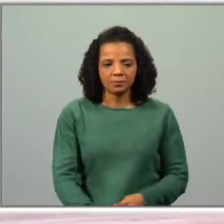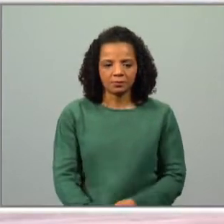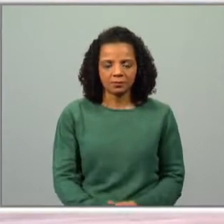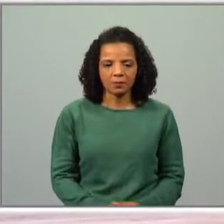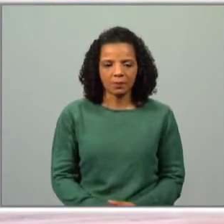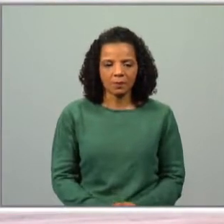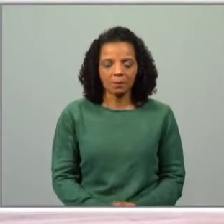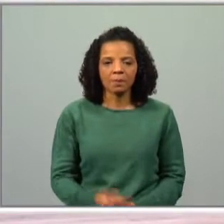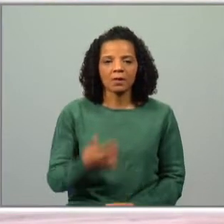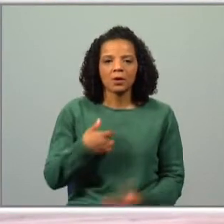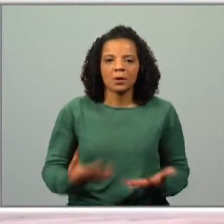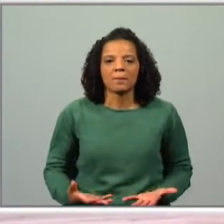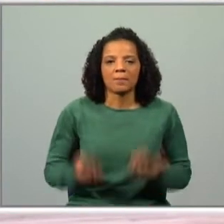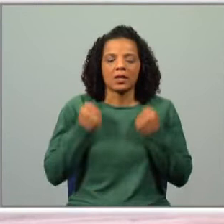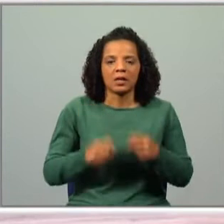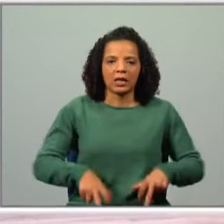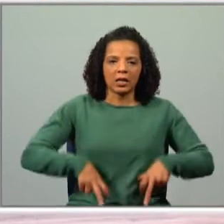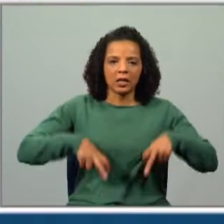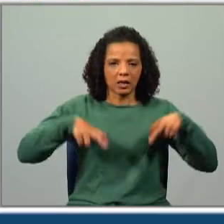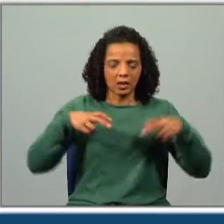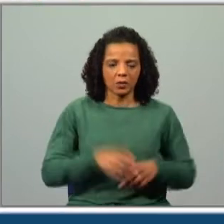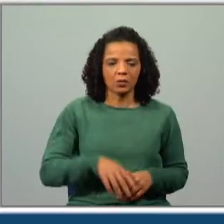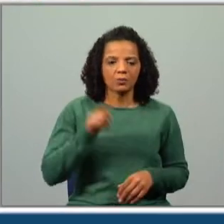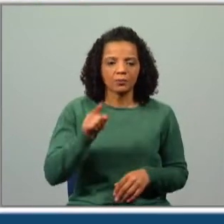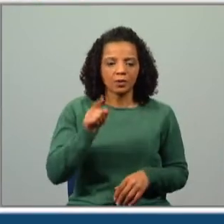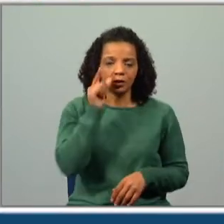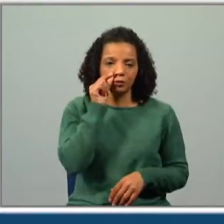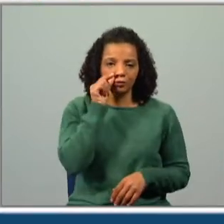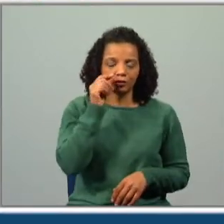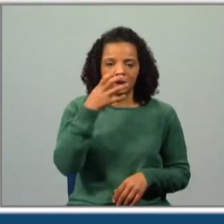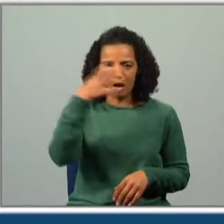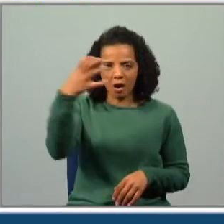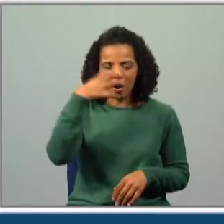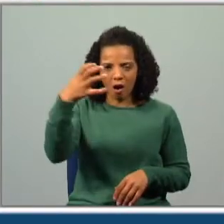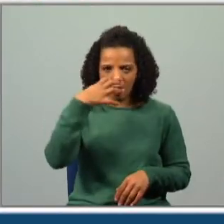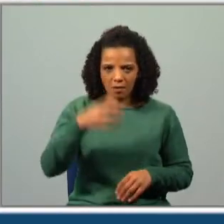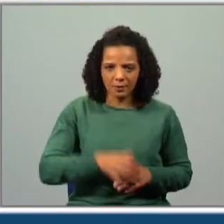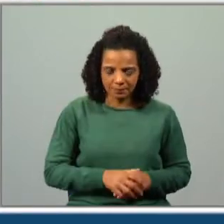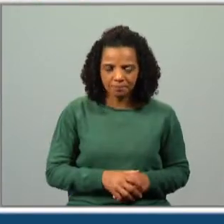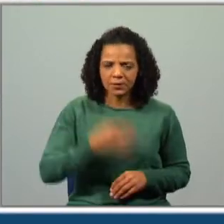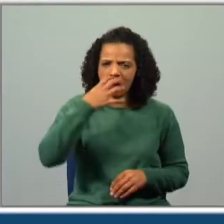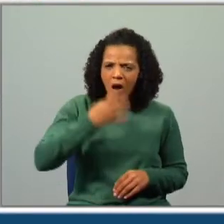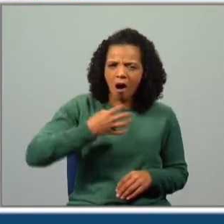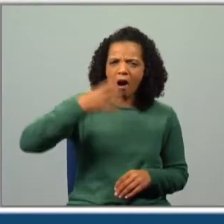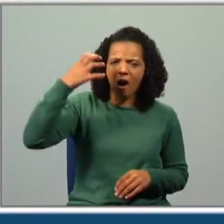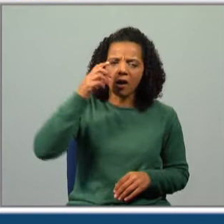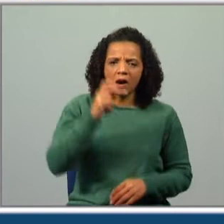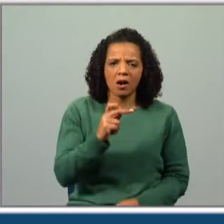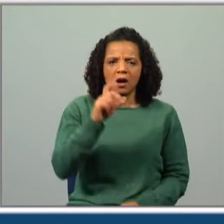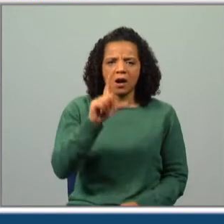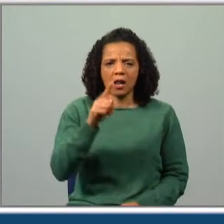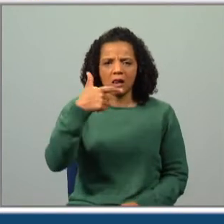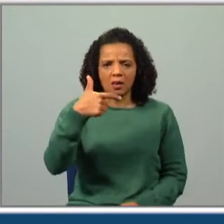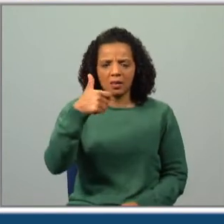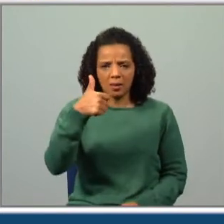Eu quero ser muito rico. Isto gritava o Alberto aos quatro ventos. E gritava o Alberto aos quatro ventos